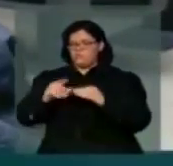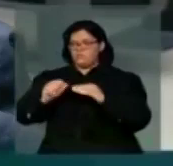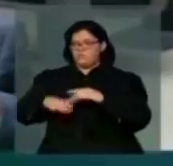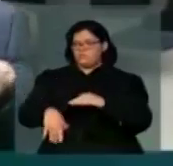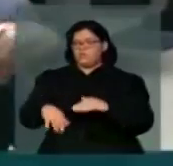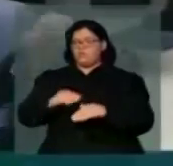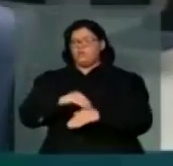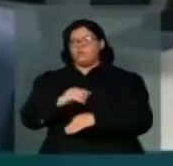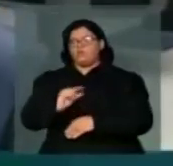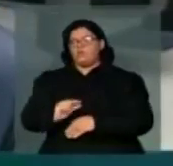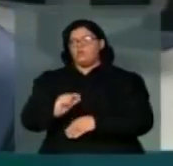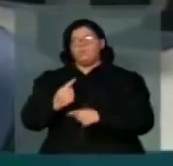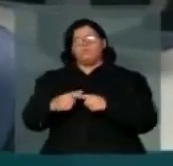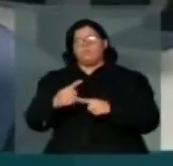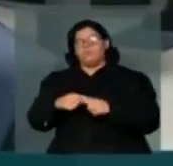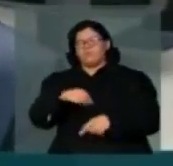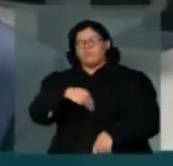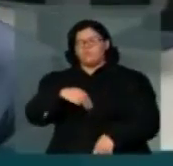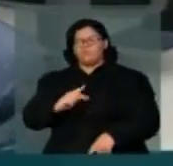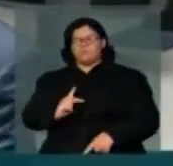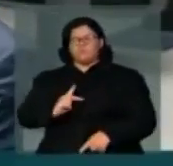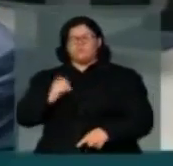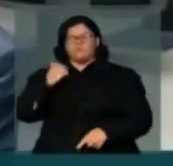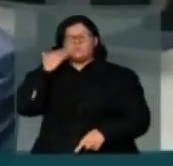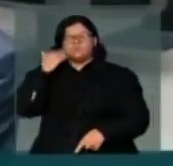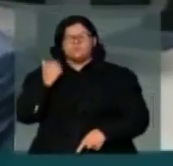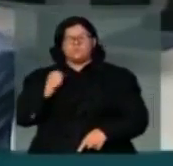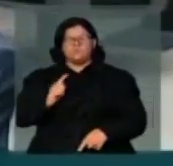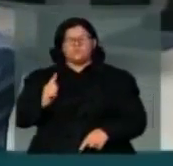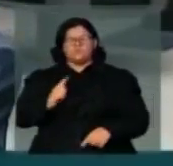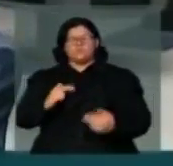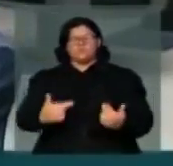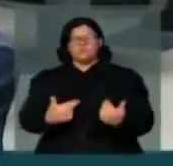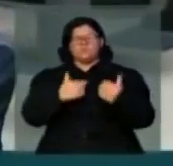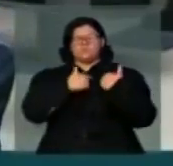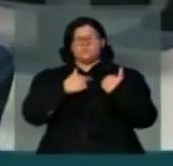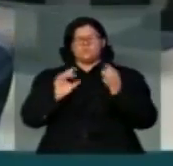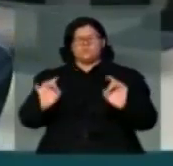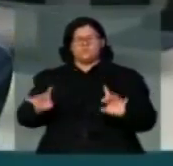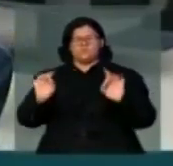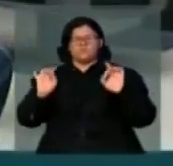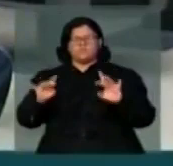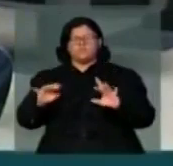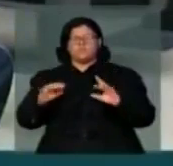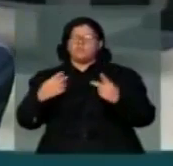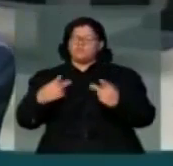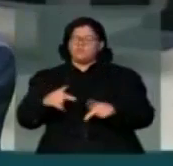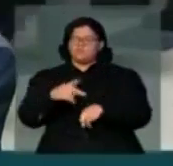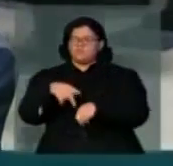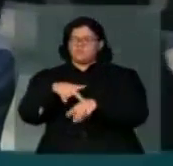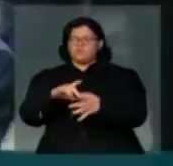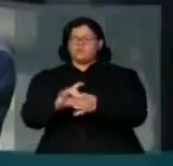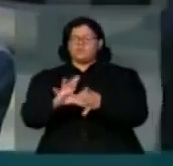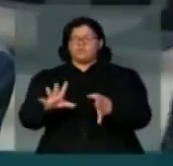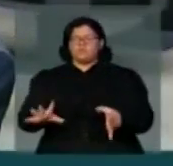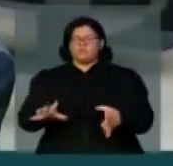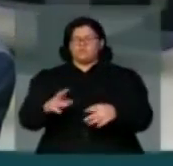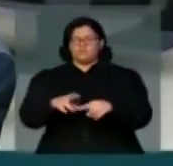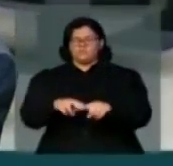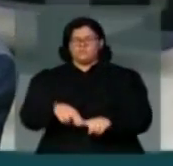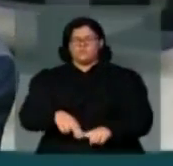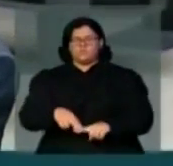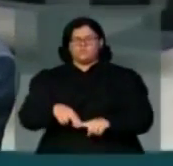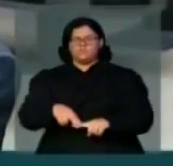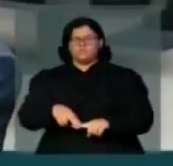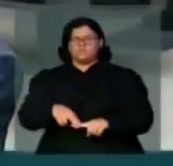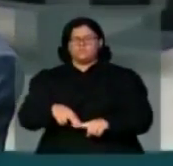Ministério Público, como sabemos, tem papel essencial no Estado Democrático de Direito. E por isso, Sr. Presidente, nós